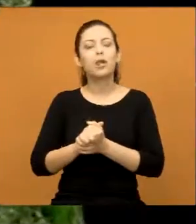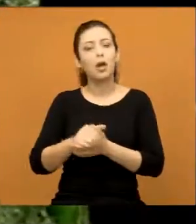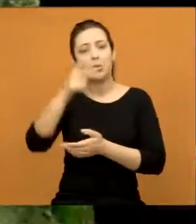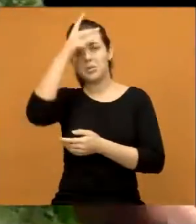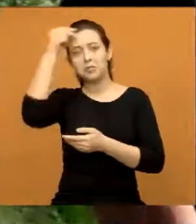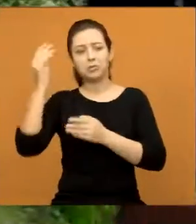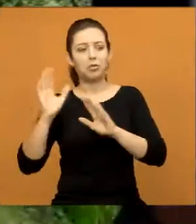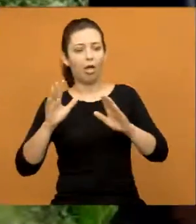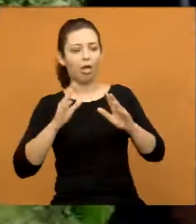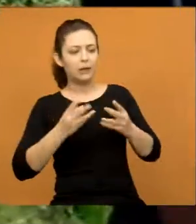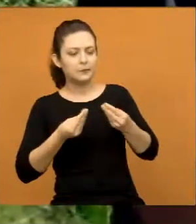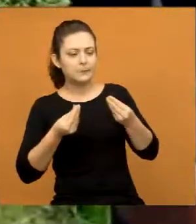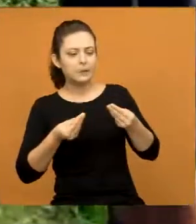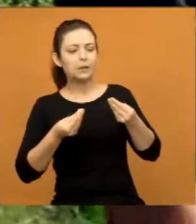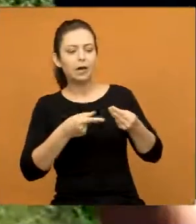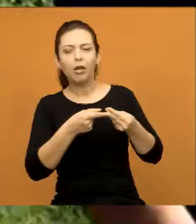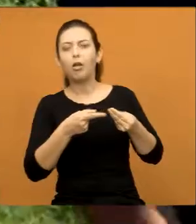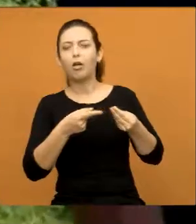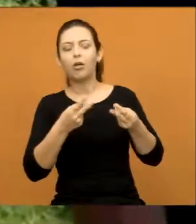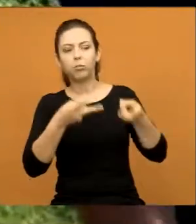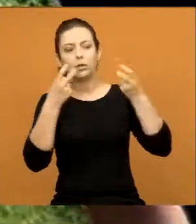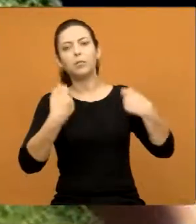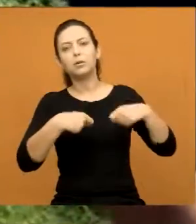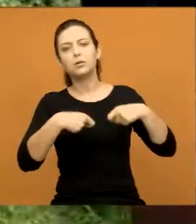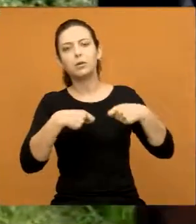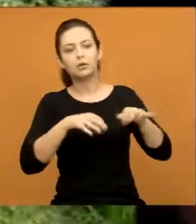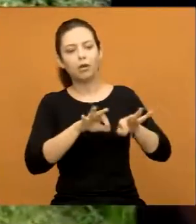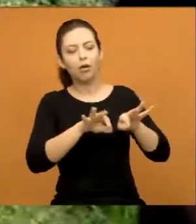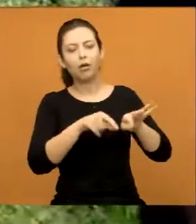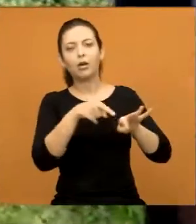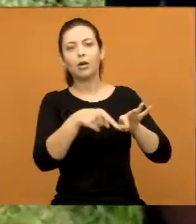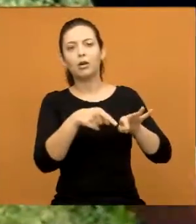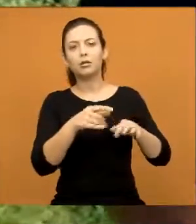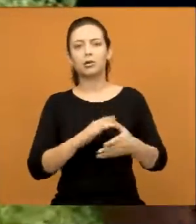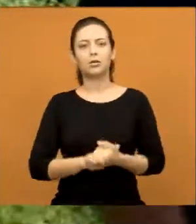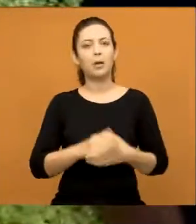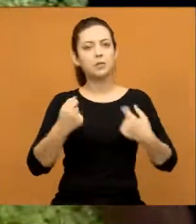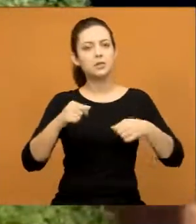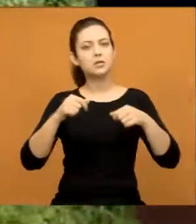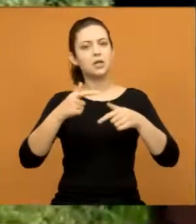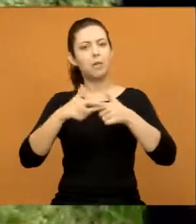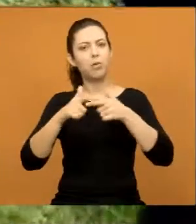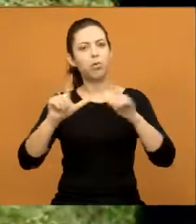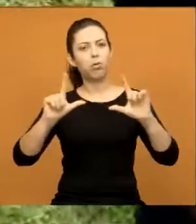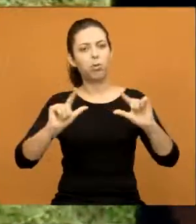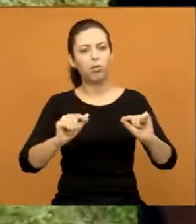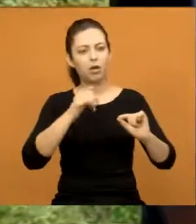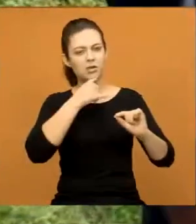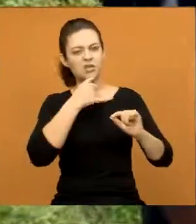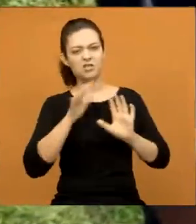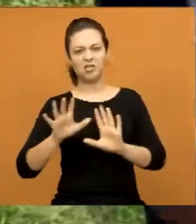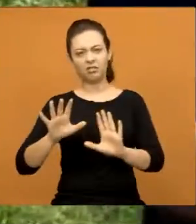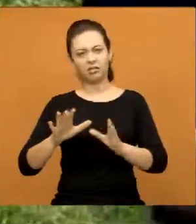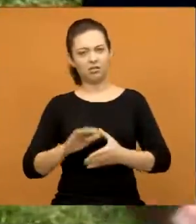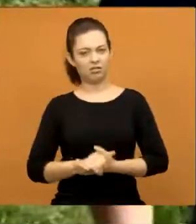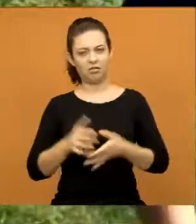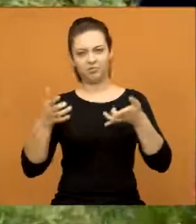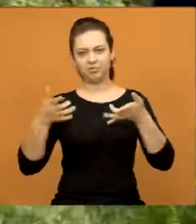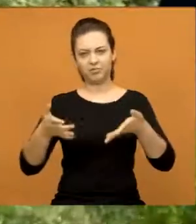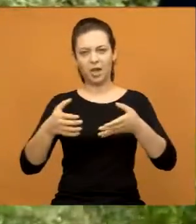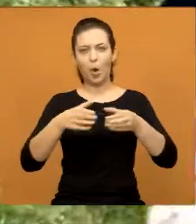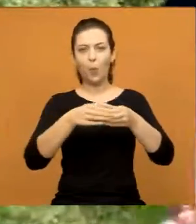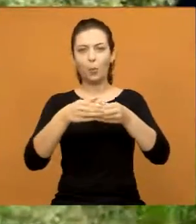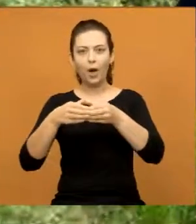prefeitura se sensibilize e faça um trabalho aqui de forma que realmente minimiza esse problema. Porque é muito triste você ver uma situação dessa num